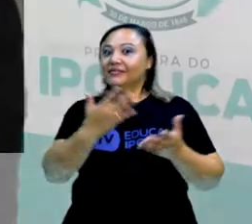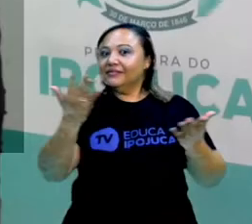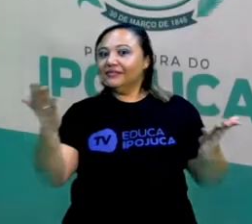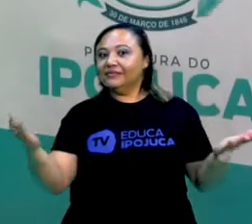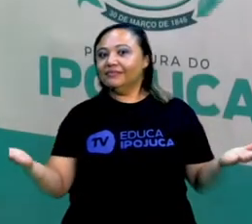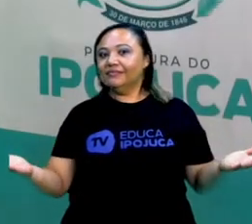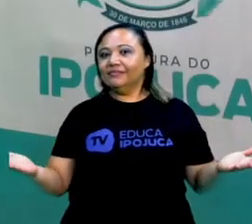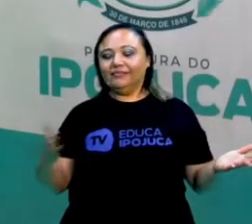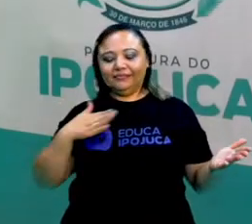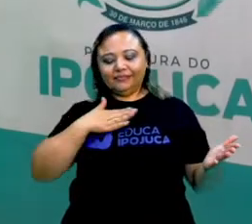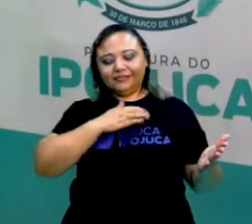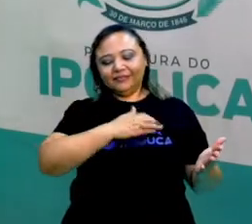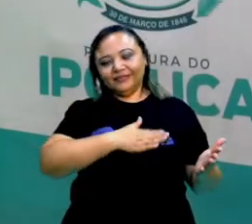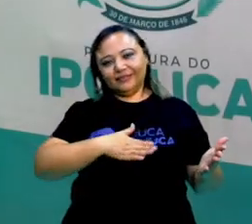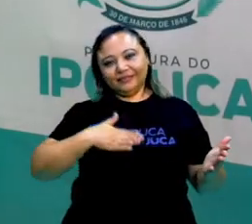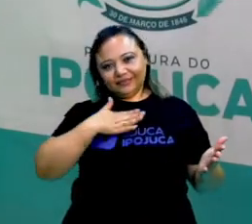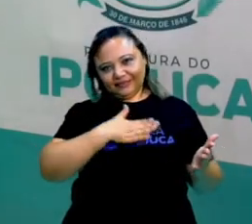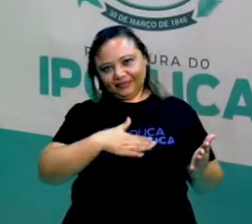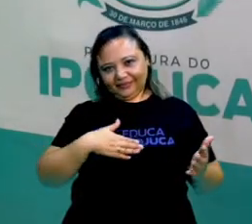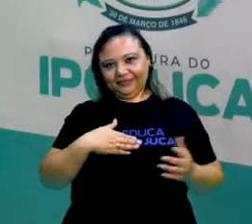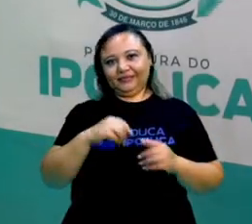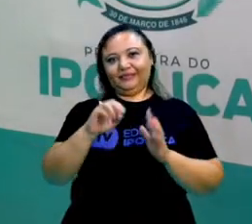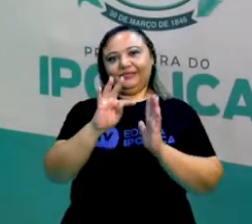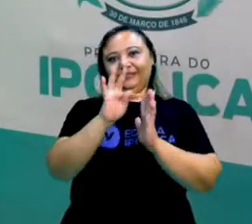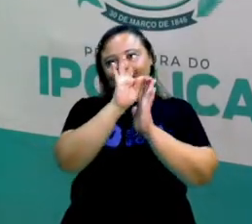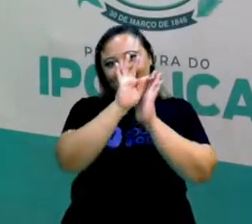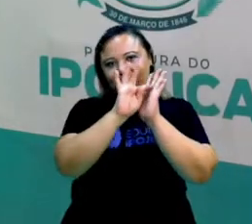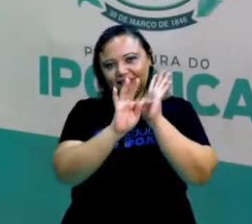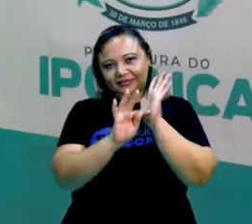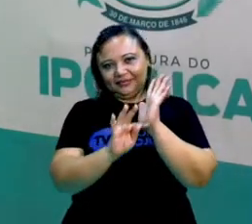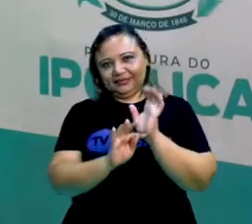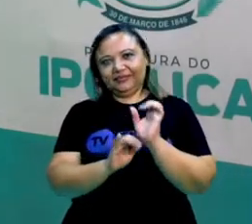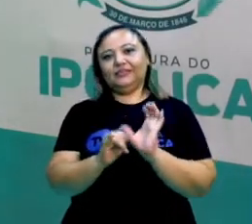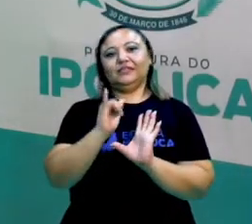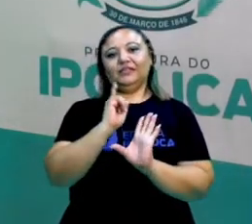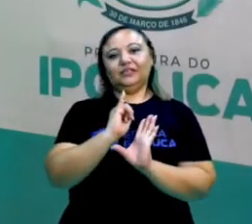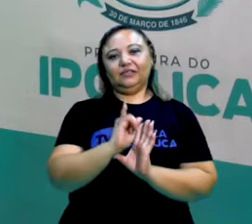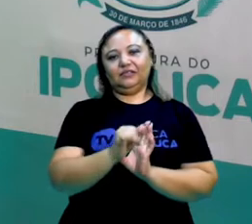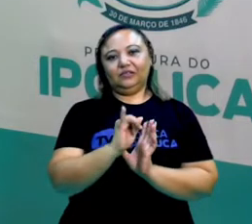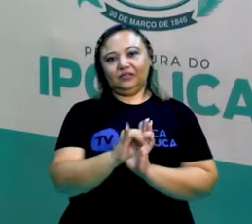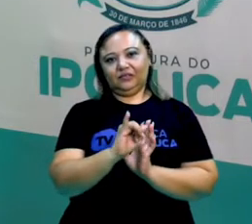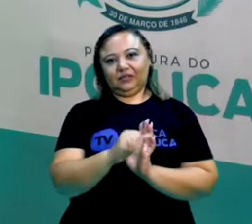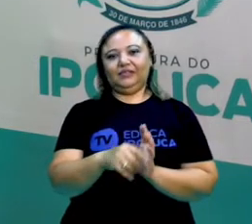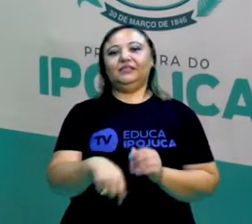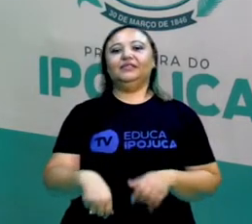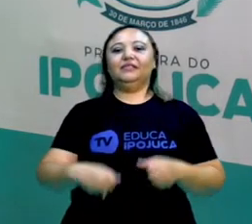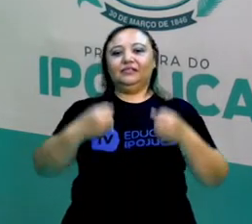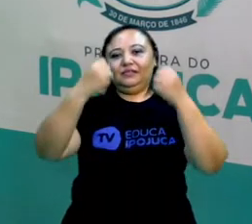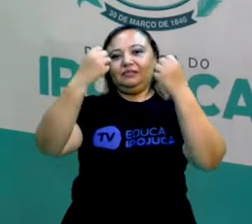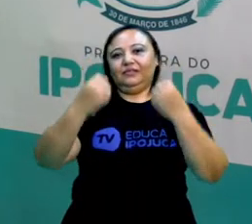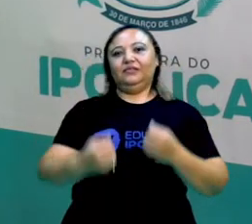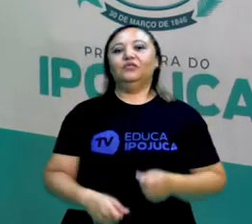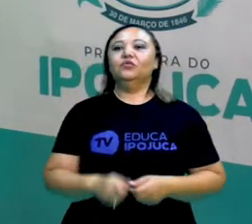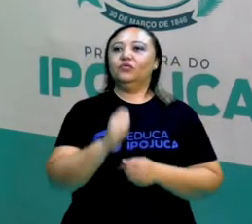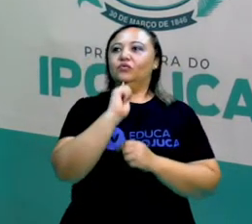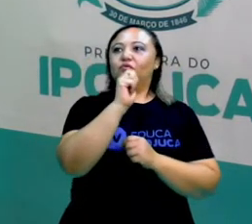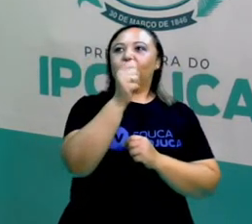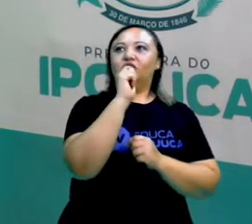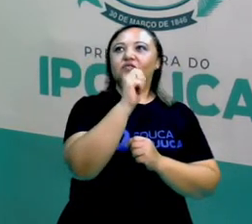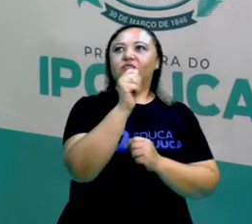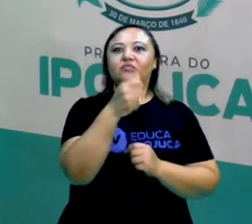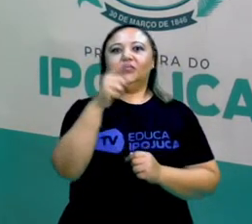E aí, pessoal! Vocês gostaram do nosso texto? A nossa crônica falou sobre as três pipas e o dia do vovô.